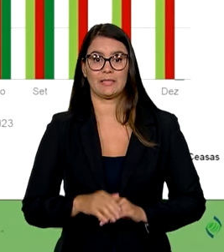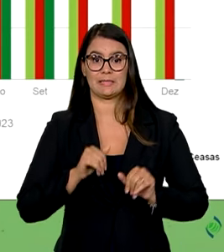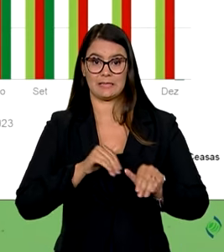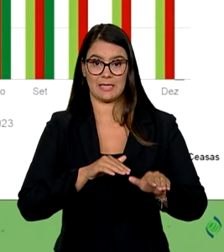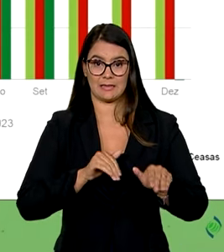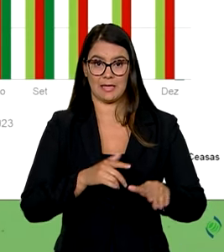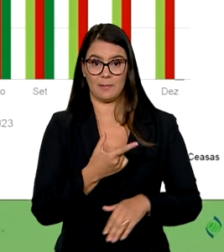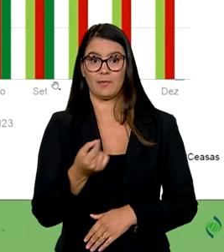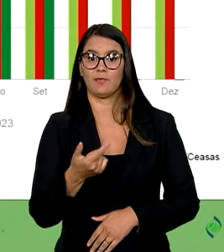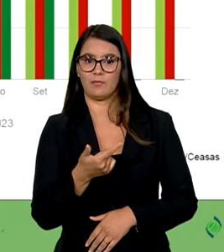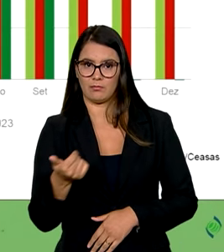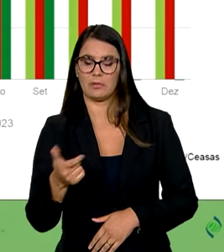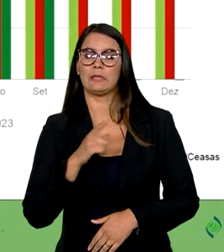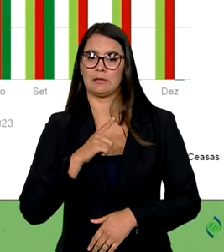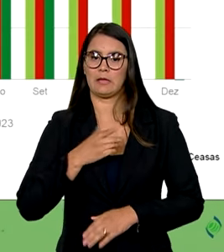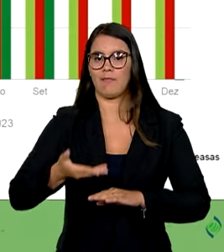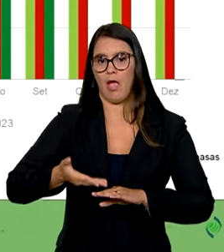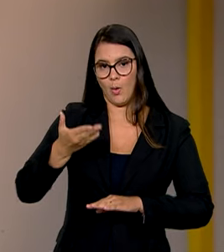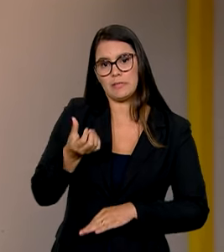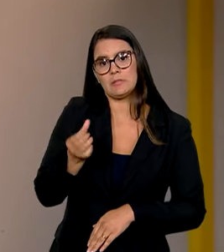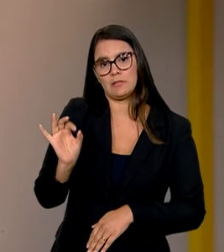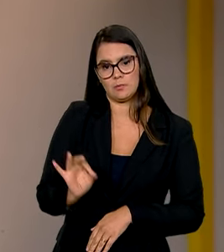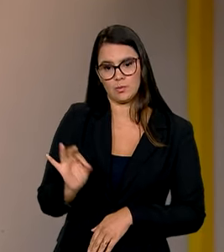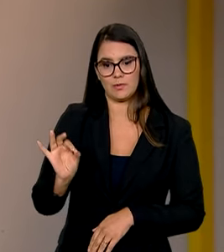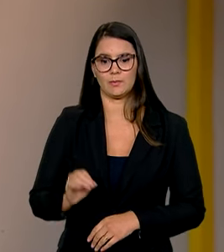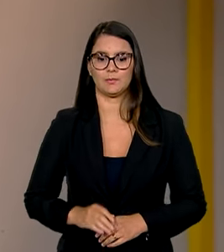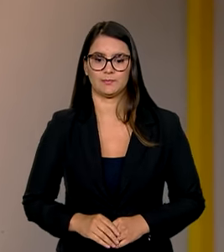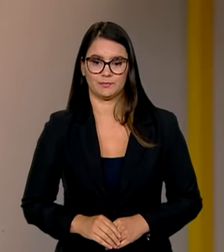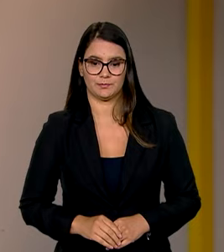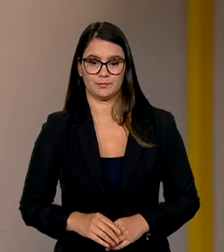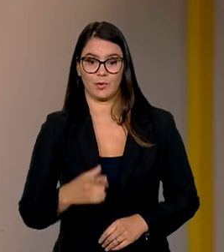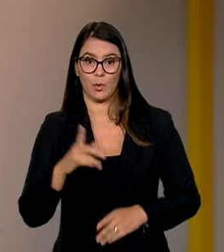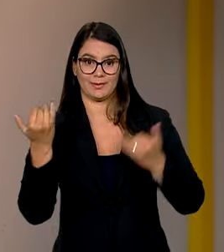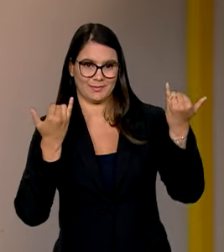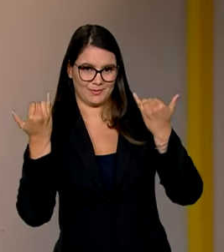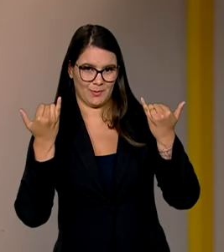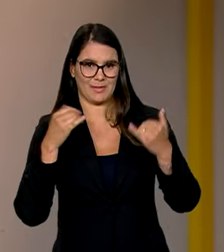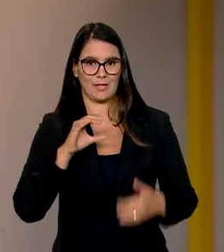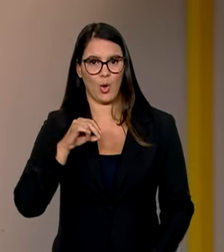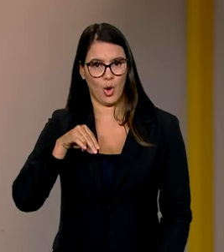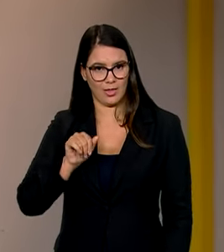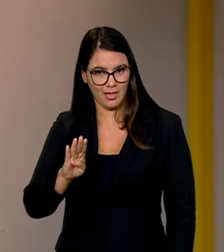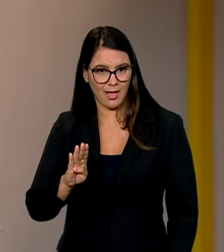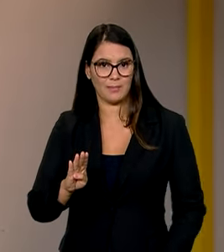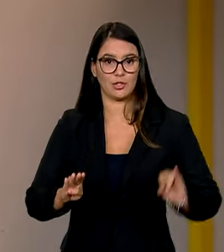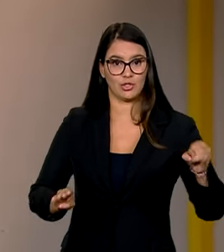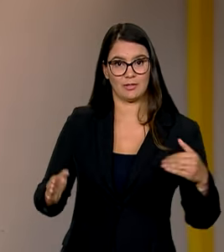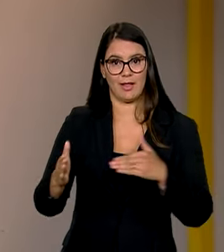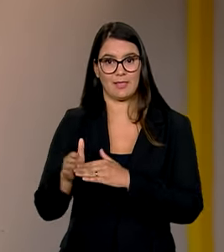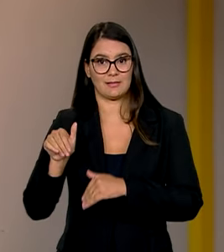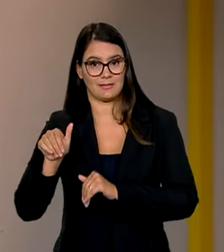2021, também tivemos uma alta de 6%. E um outro dado da Conab mostra que de janeiro a setembro de